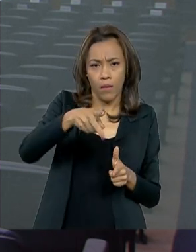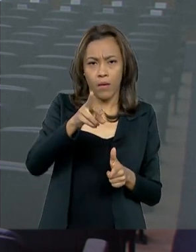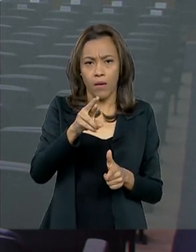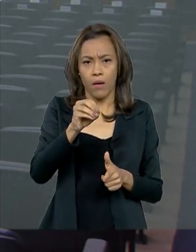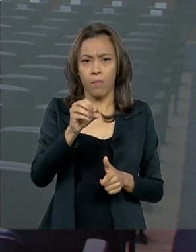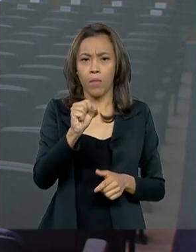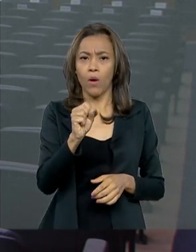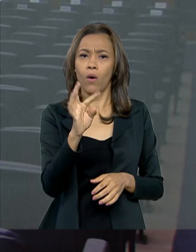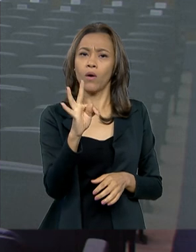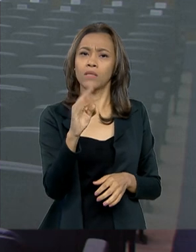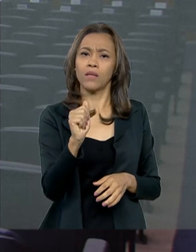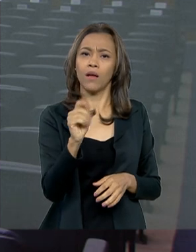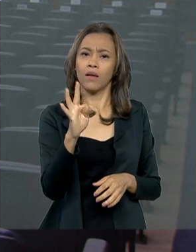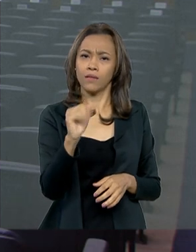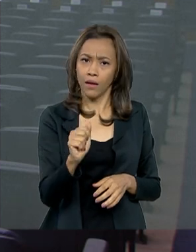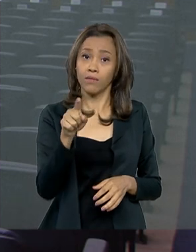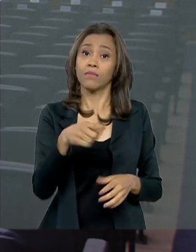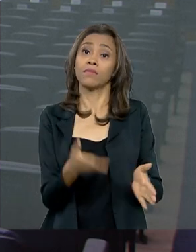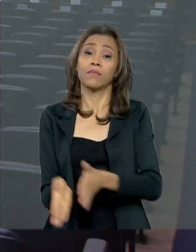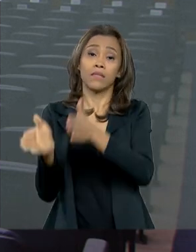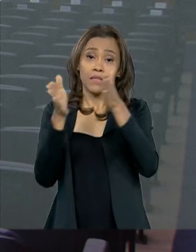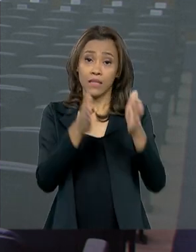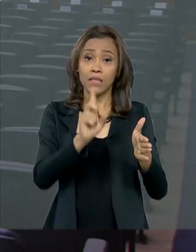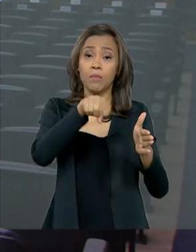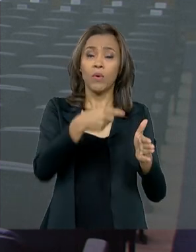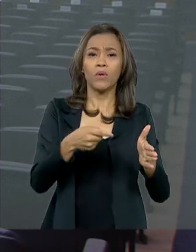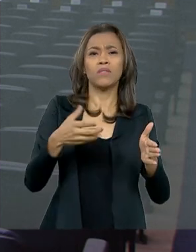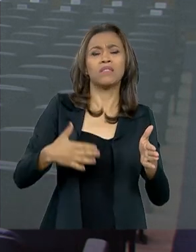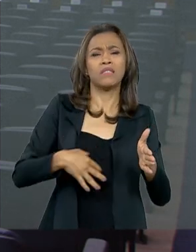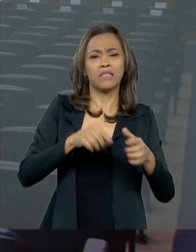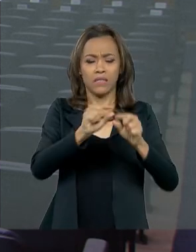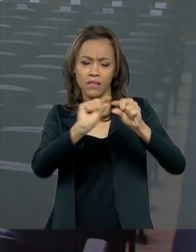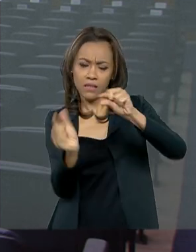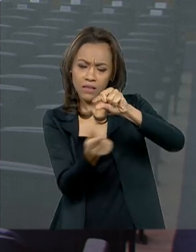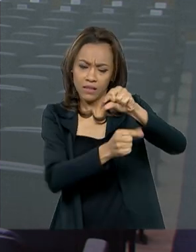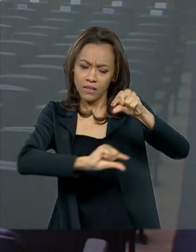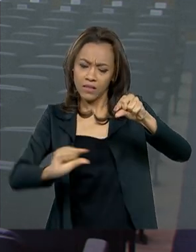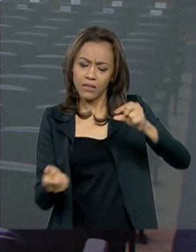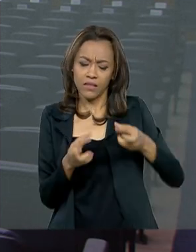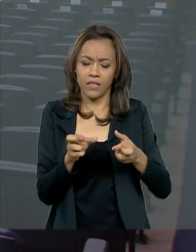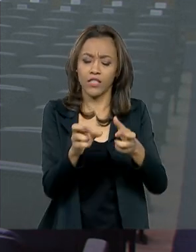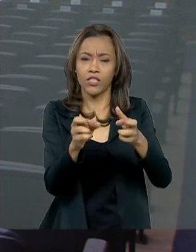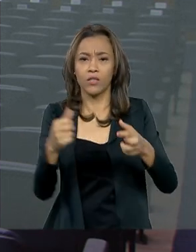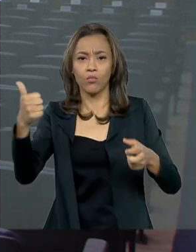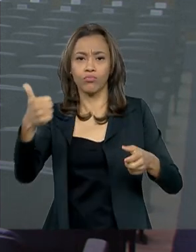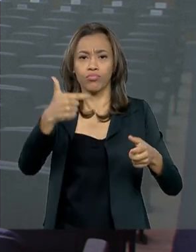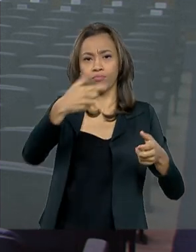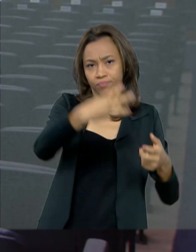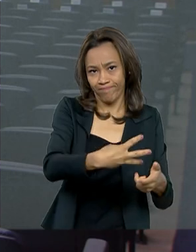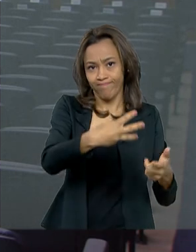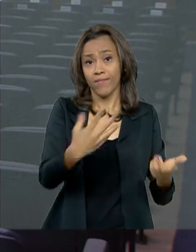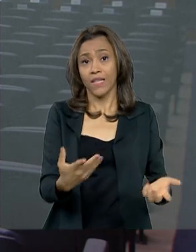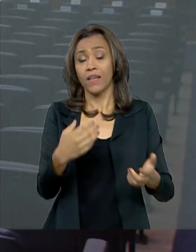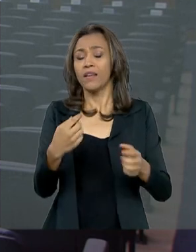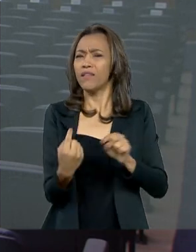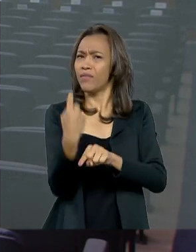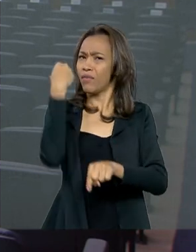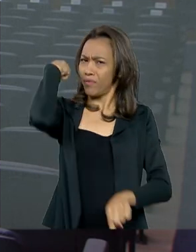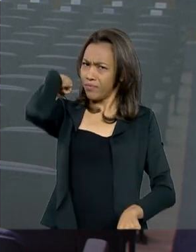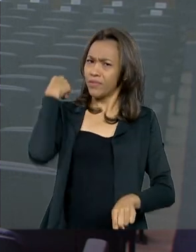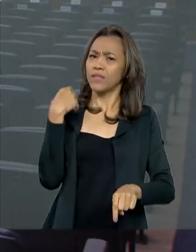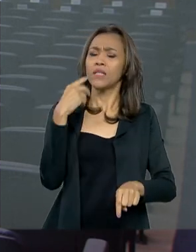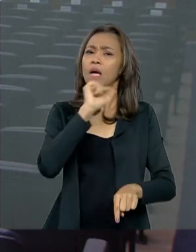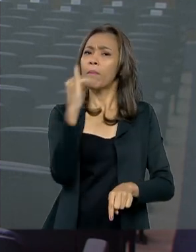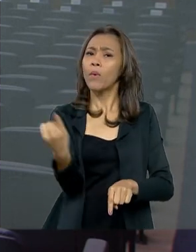mata cerca de 9.200 homens por ano. O Dia Nacional de Combate ao Câncer, ele existe desde 1988 e lembra a importância de